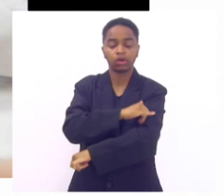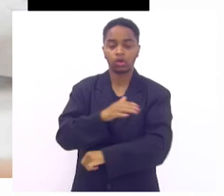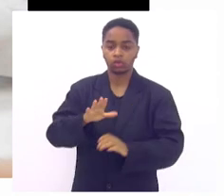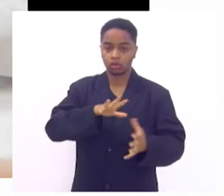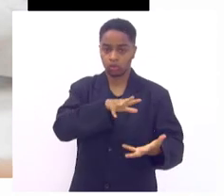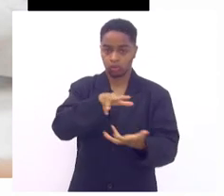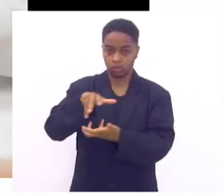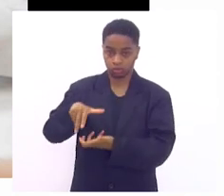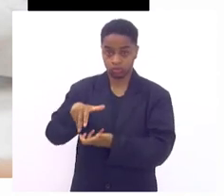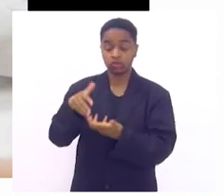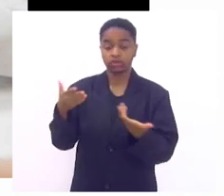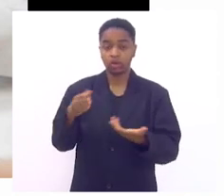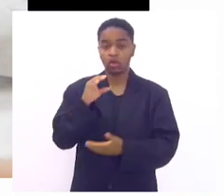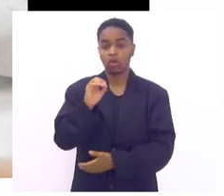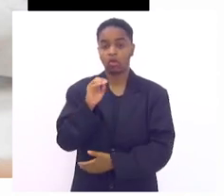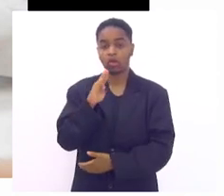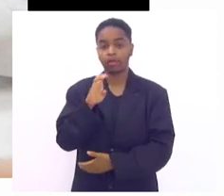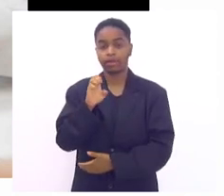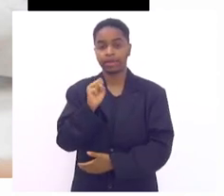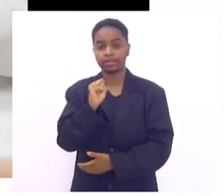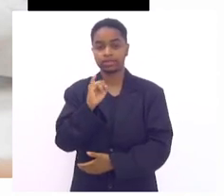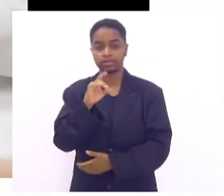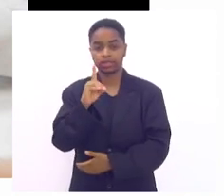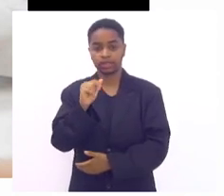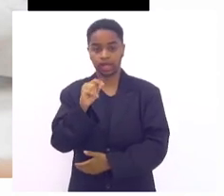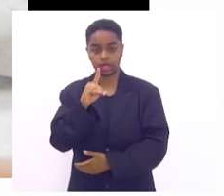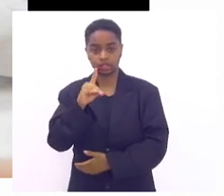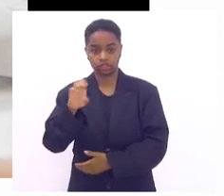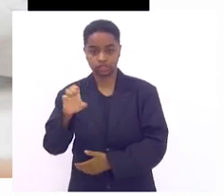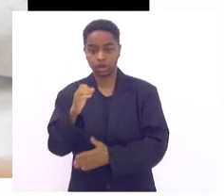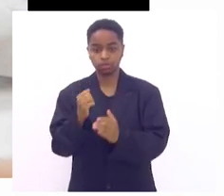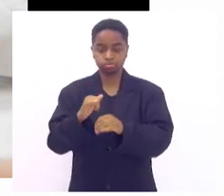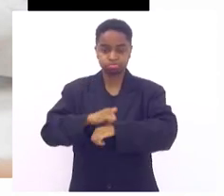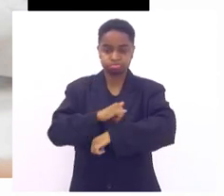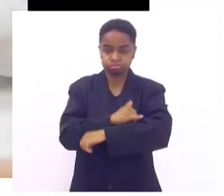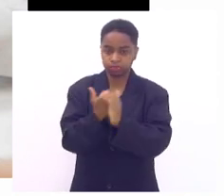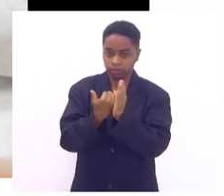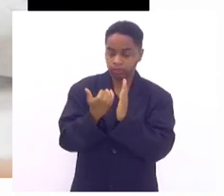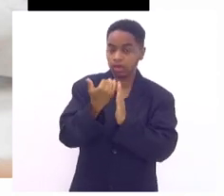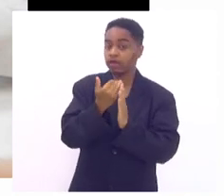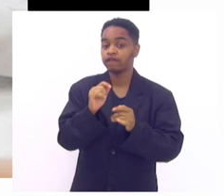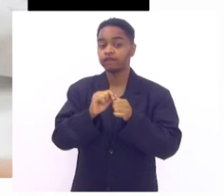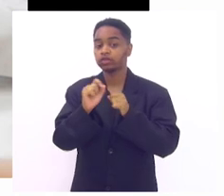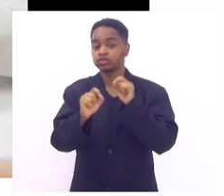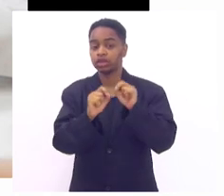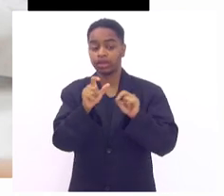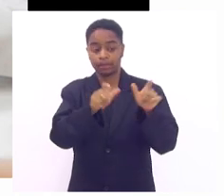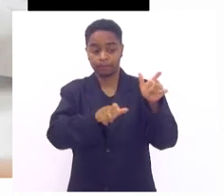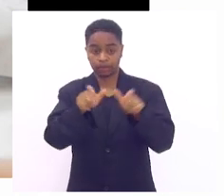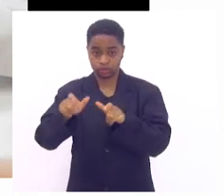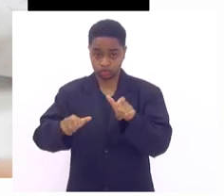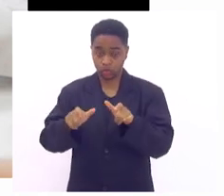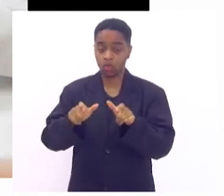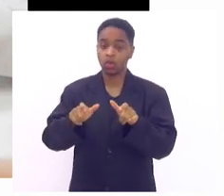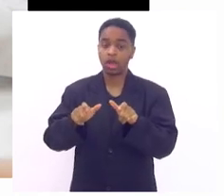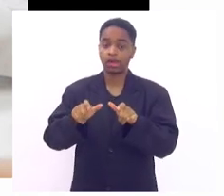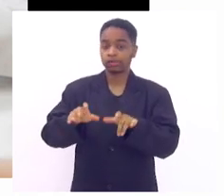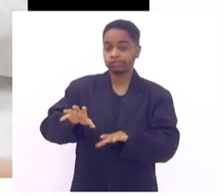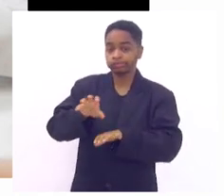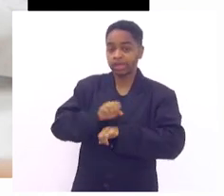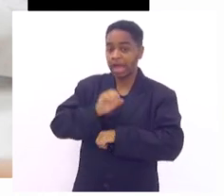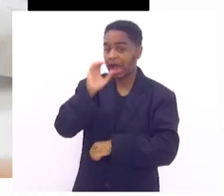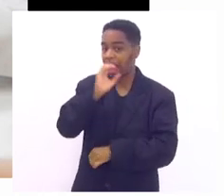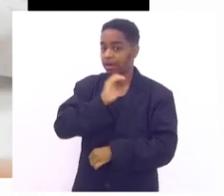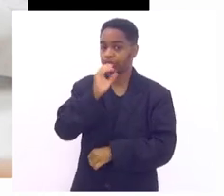essa obesidade é um dos fatores também de risco que está fazendo com que essas pessoas desenvolvam mais rapidamente o